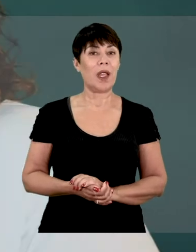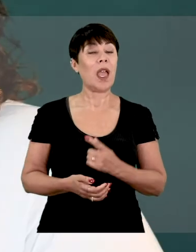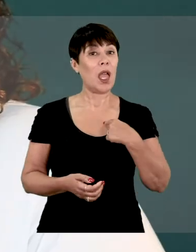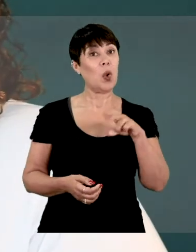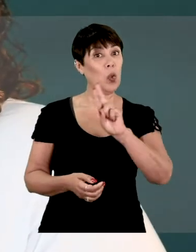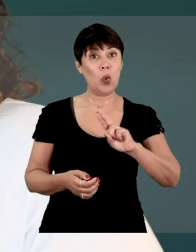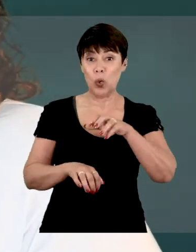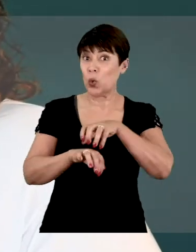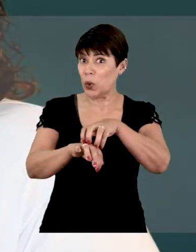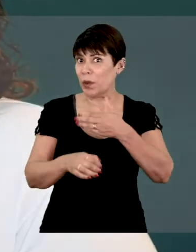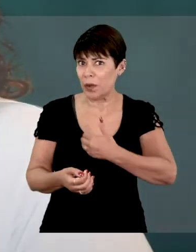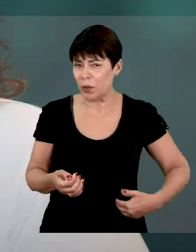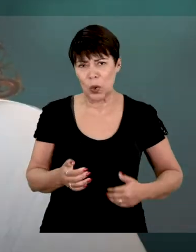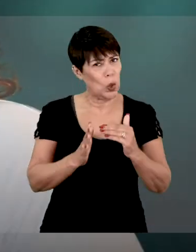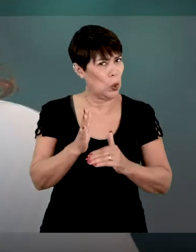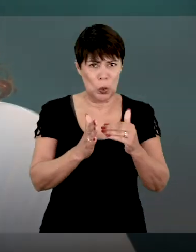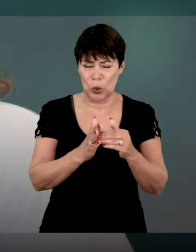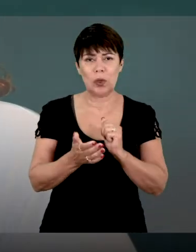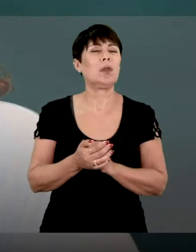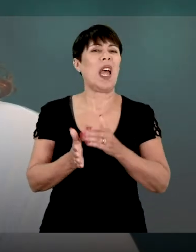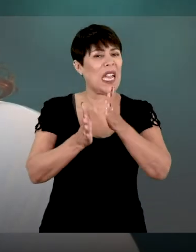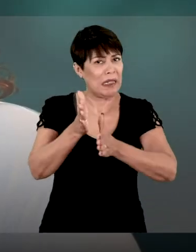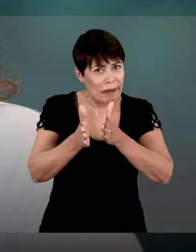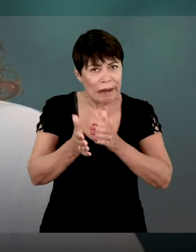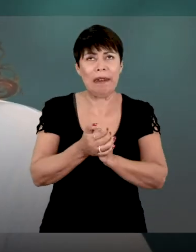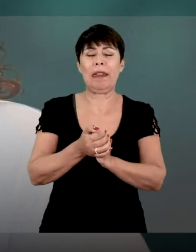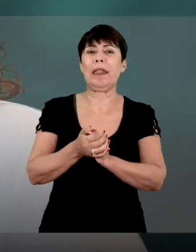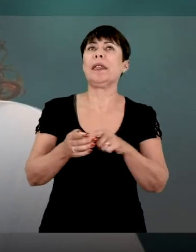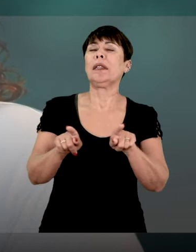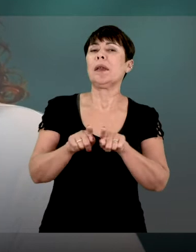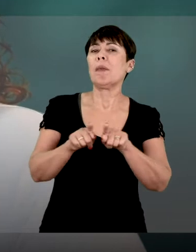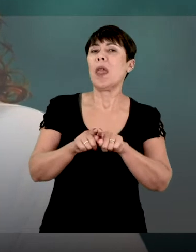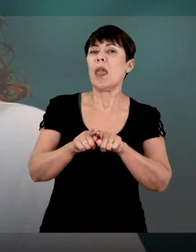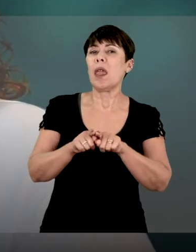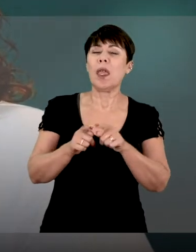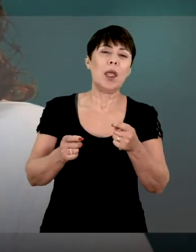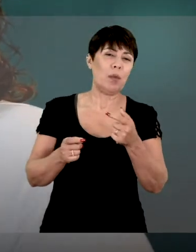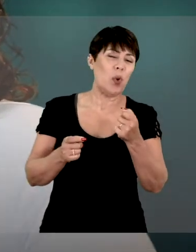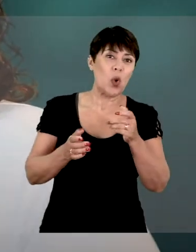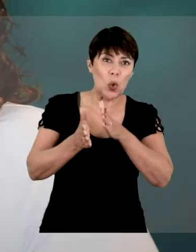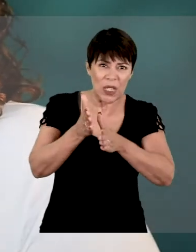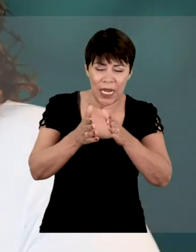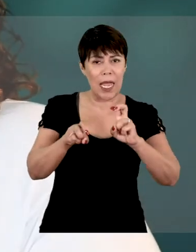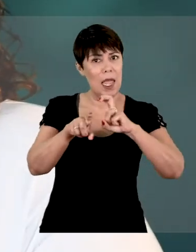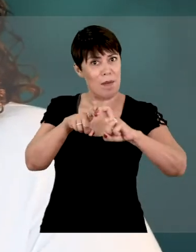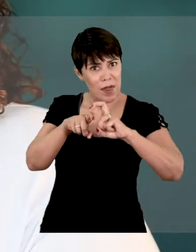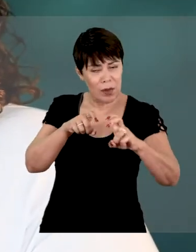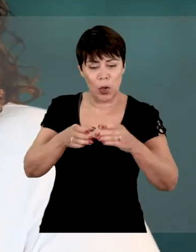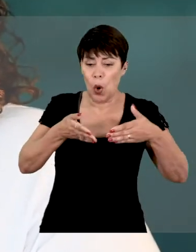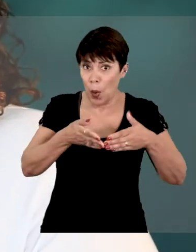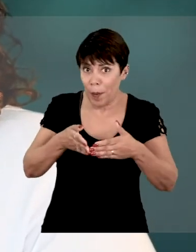Eu sou usuária de transporte público, eu uso todos os modais, eu uso trem, uso pouco, trem, metrô,